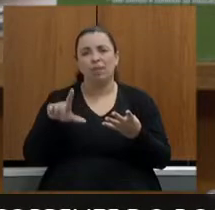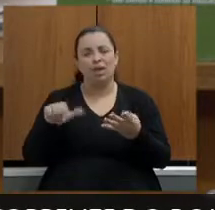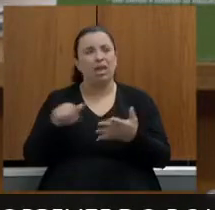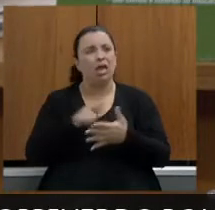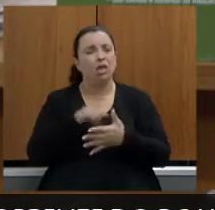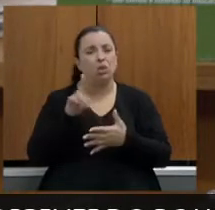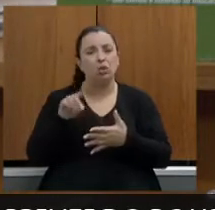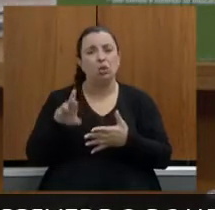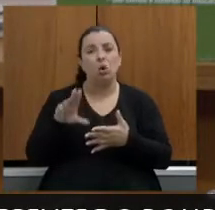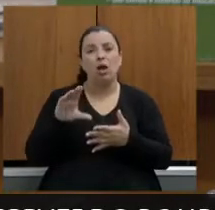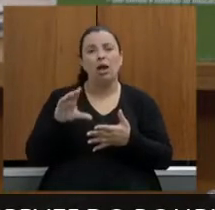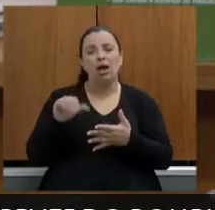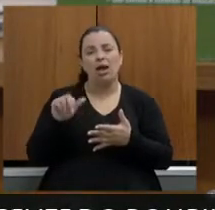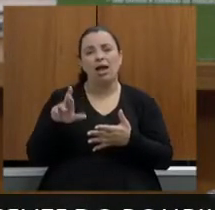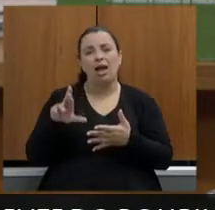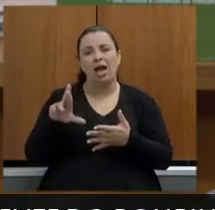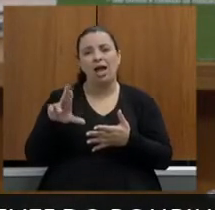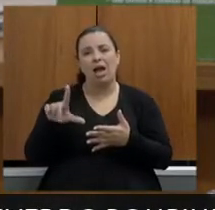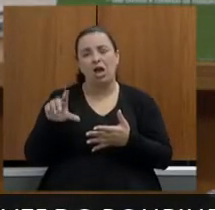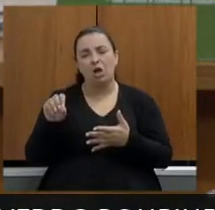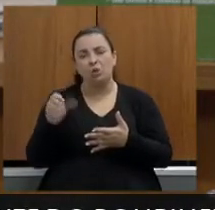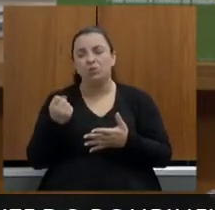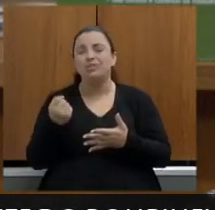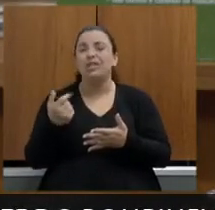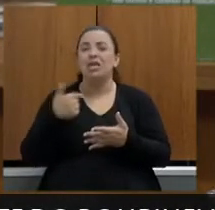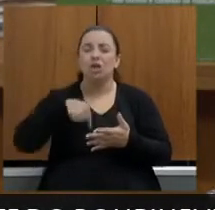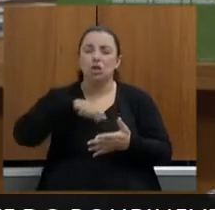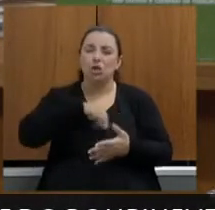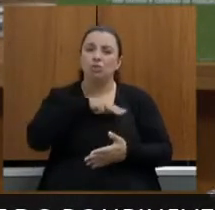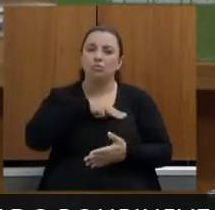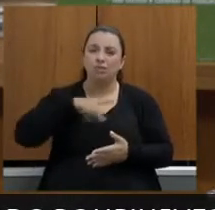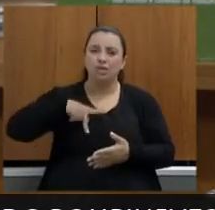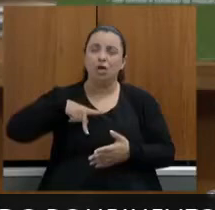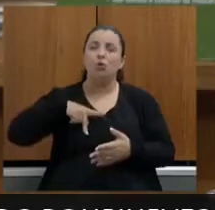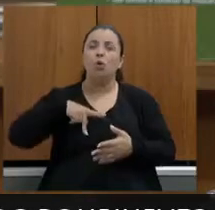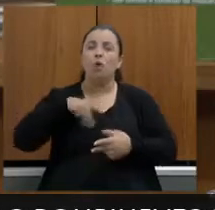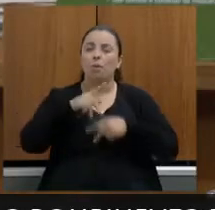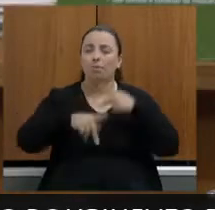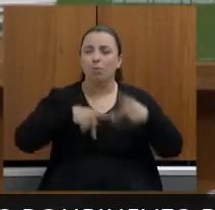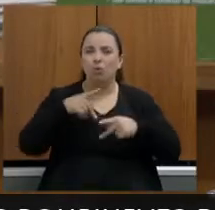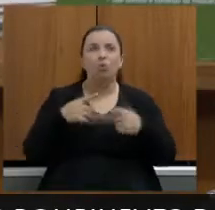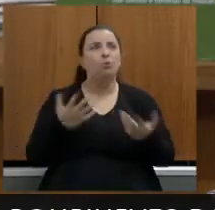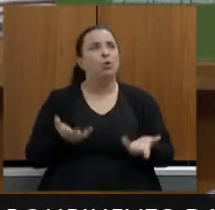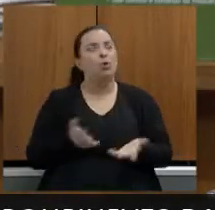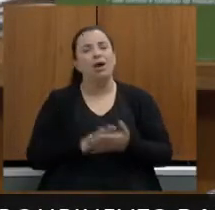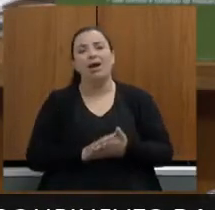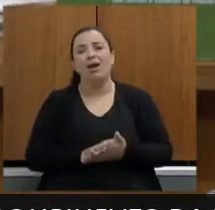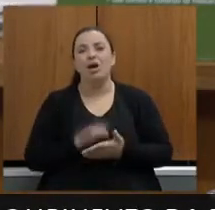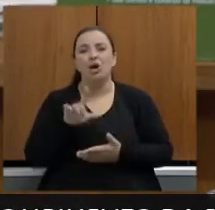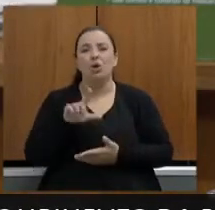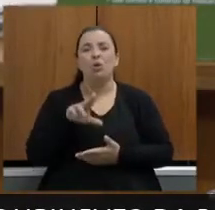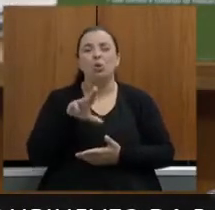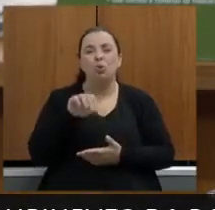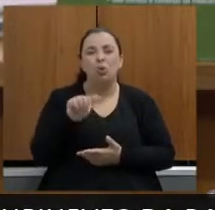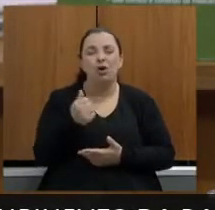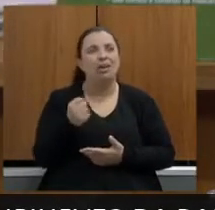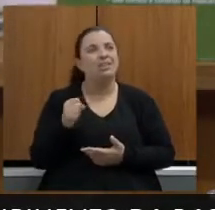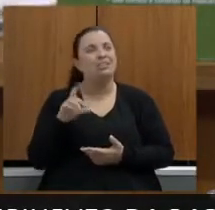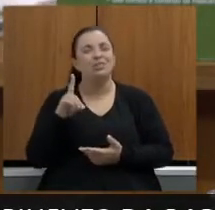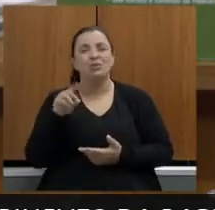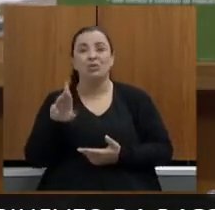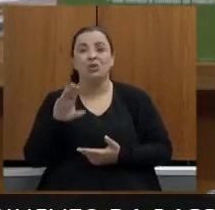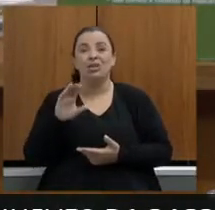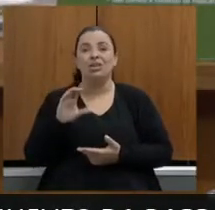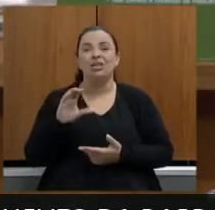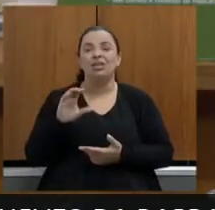reconhecendo aqui também a atuação dos meus colegas doutor Lucas Trindade doutora Shirley promotora de Brumaginho tem acompanhado as